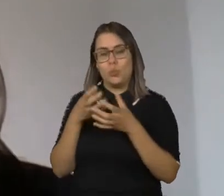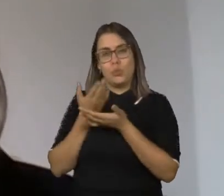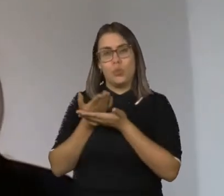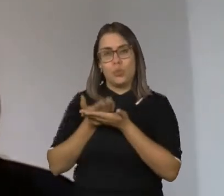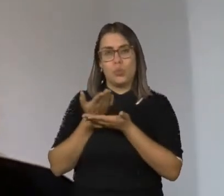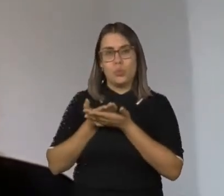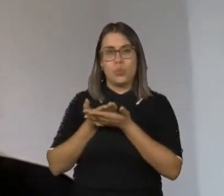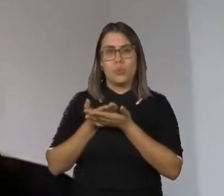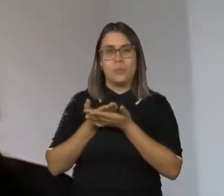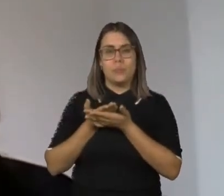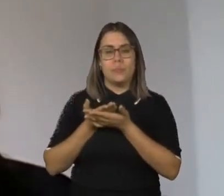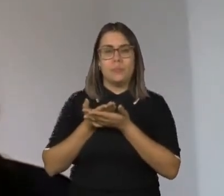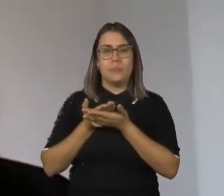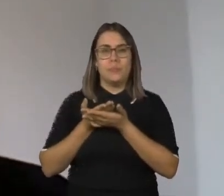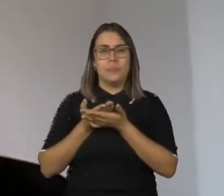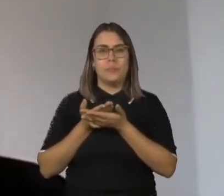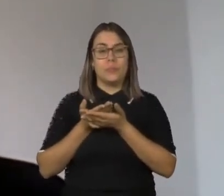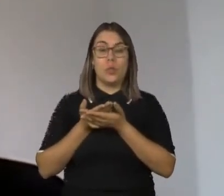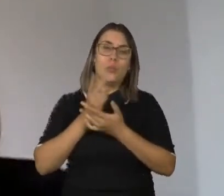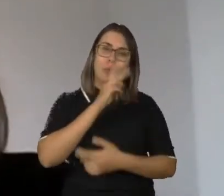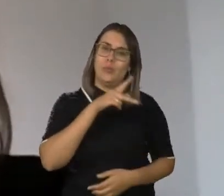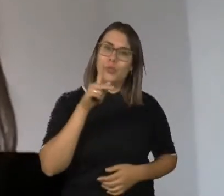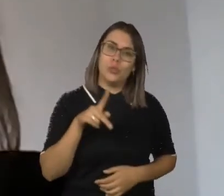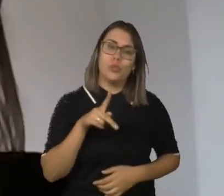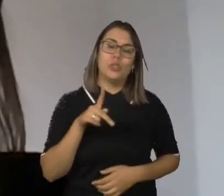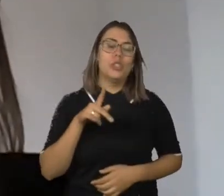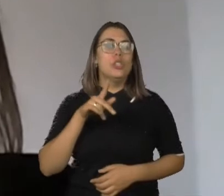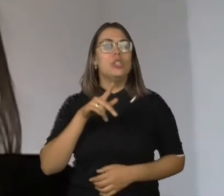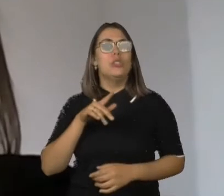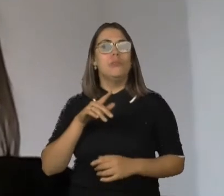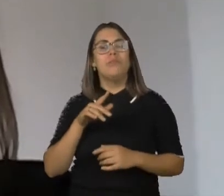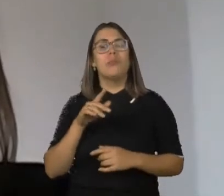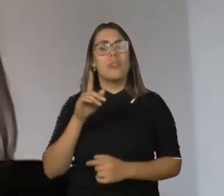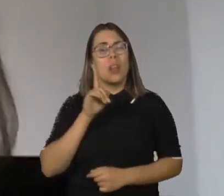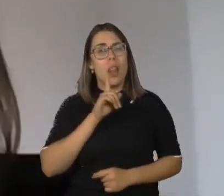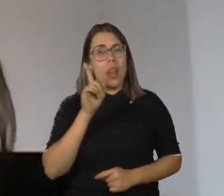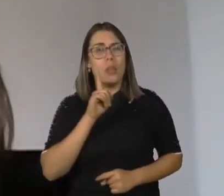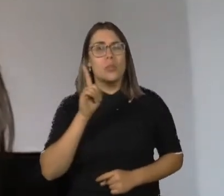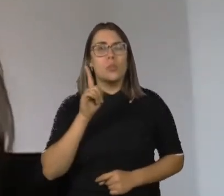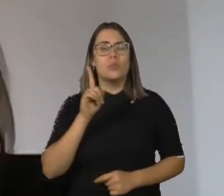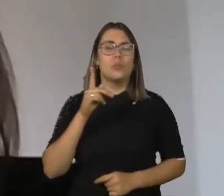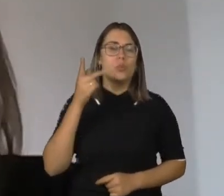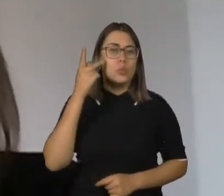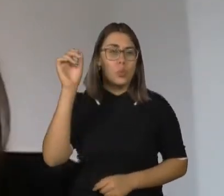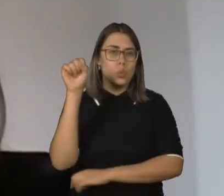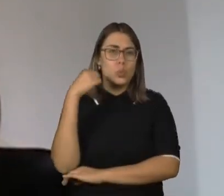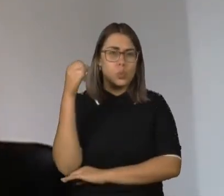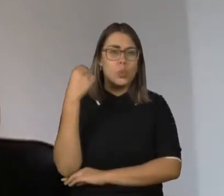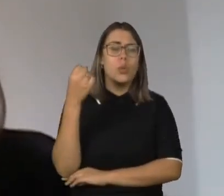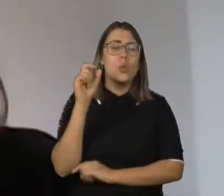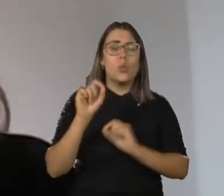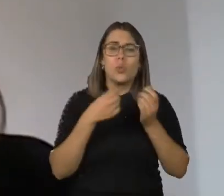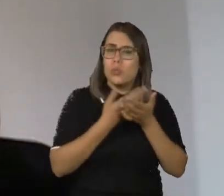de Jane Lawrence, ela é uma professora de Neurologia e Pediatria da Universidade de Massachusetts, os